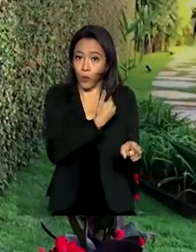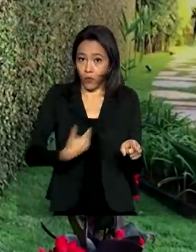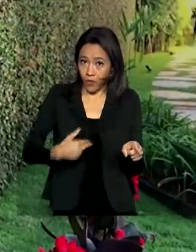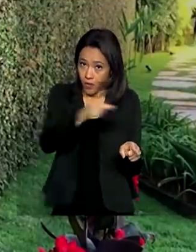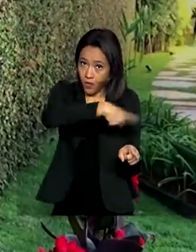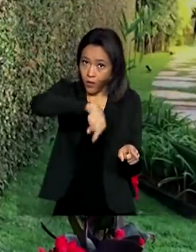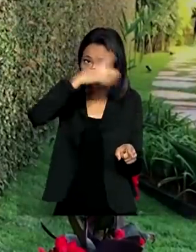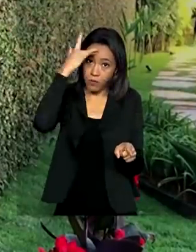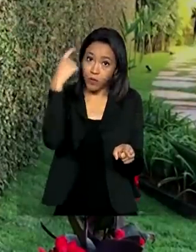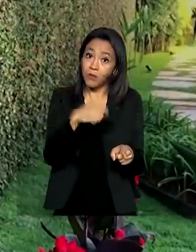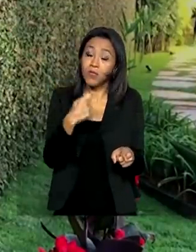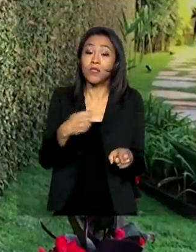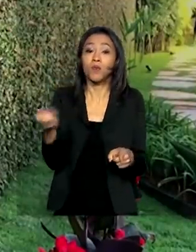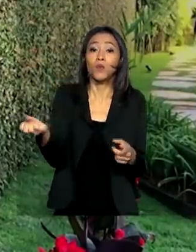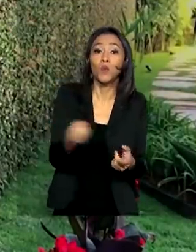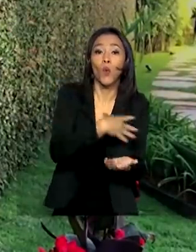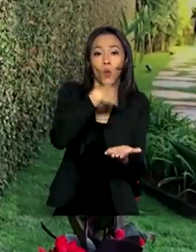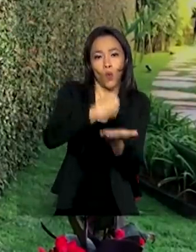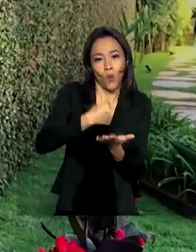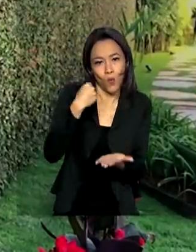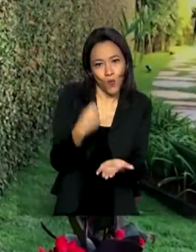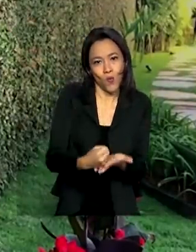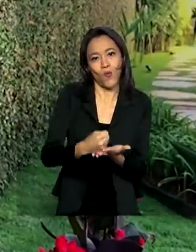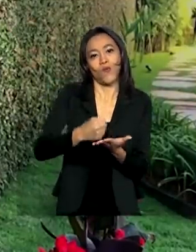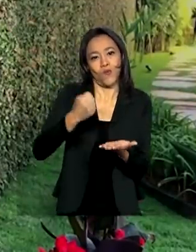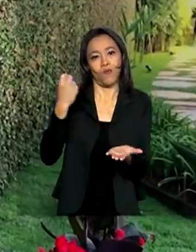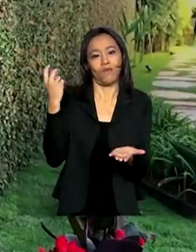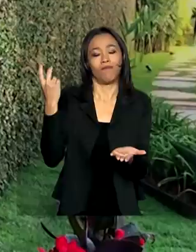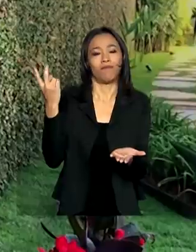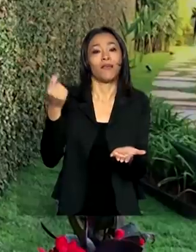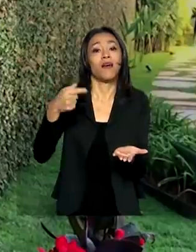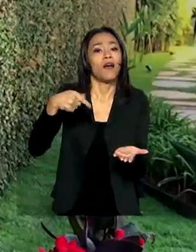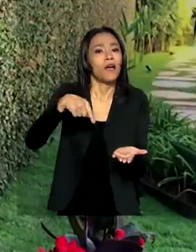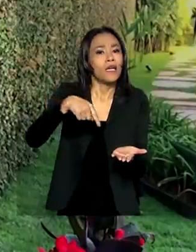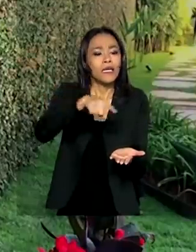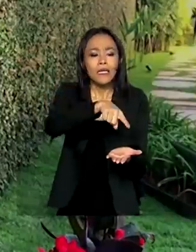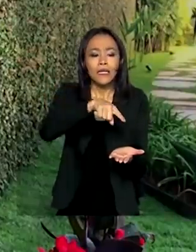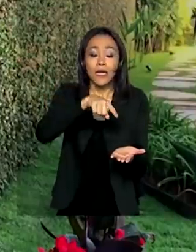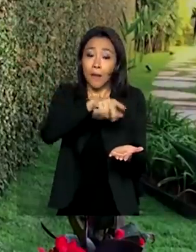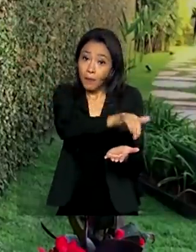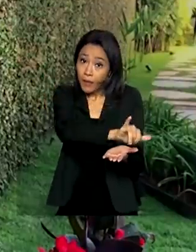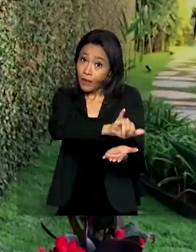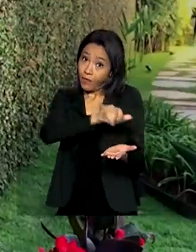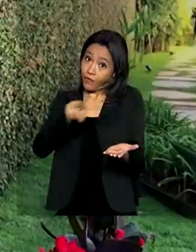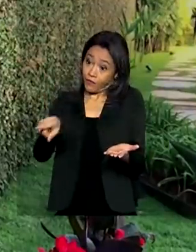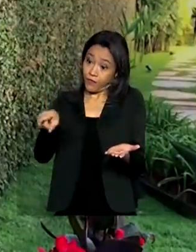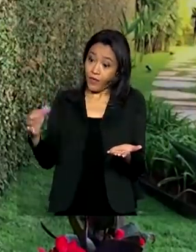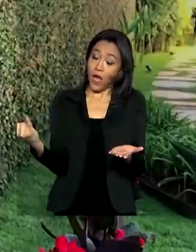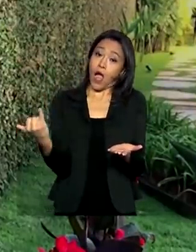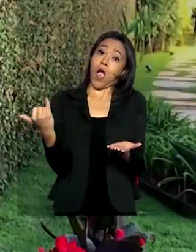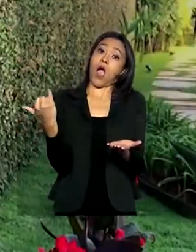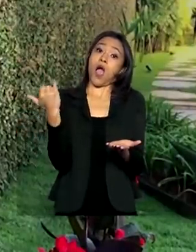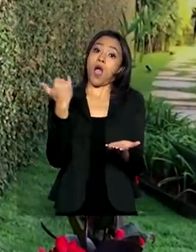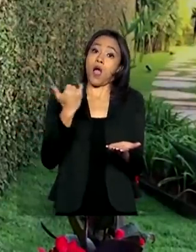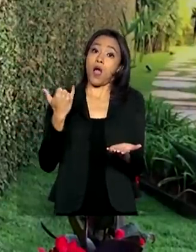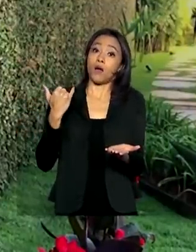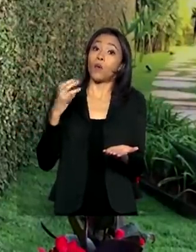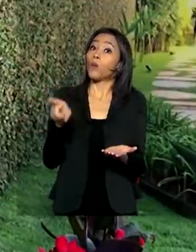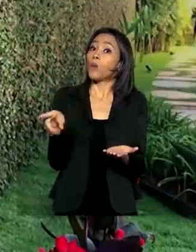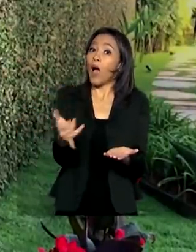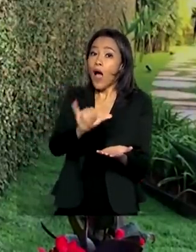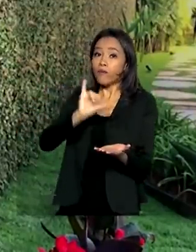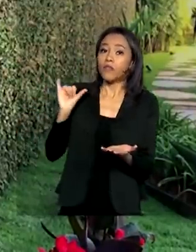validar o novo contrato. E para isso, o empregador deve comunicar o fechamento do acordo emergencial ao